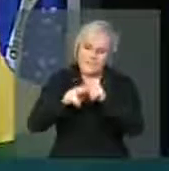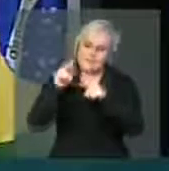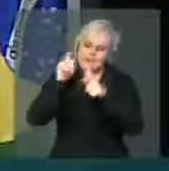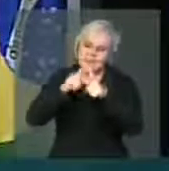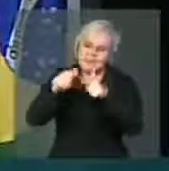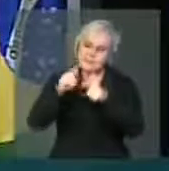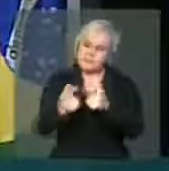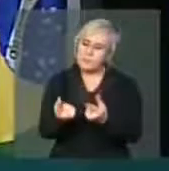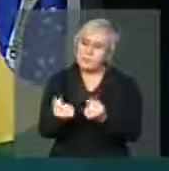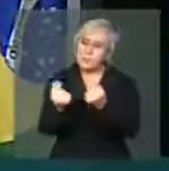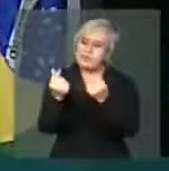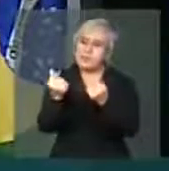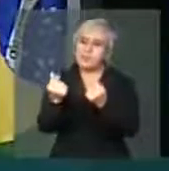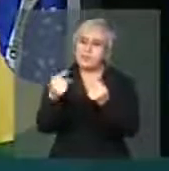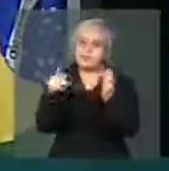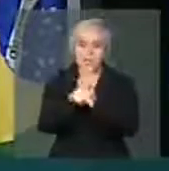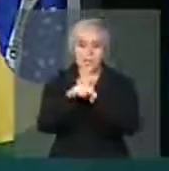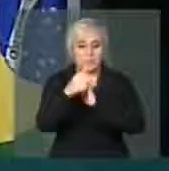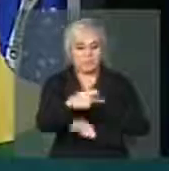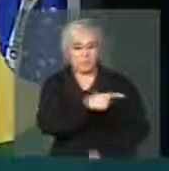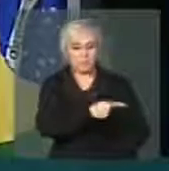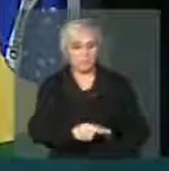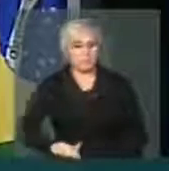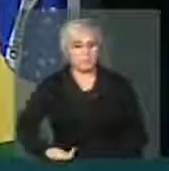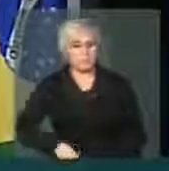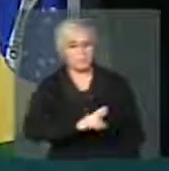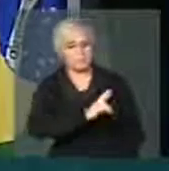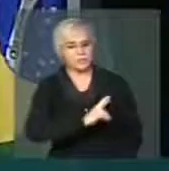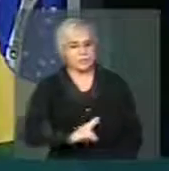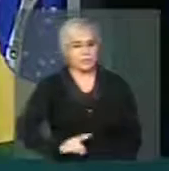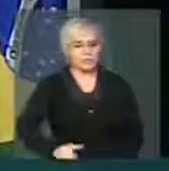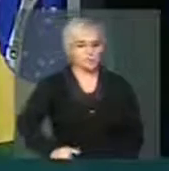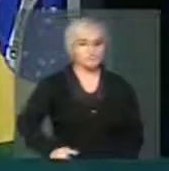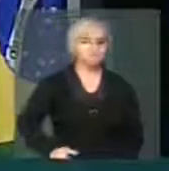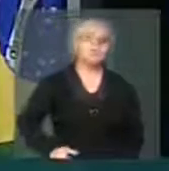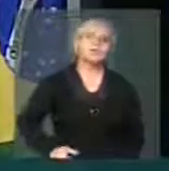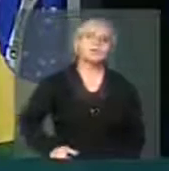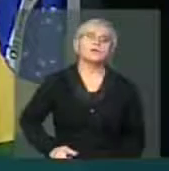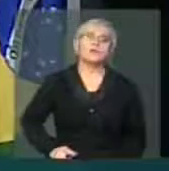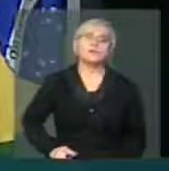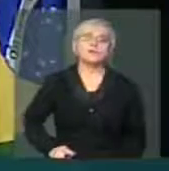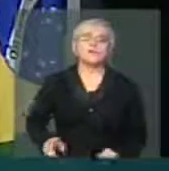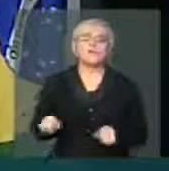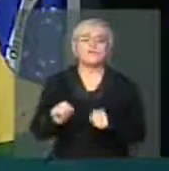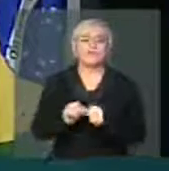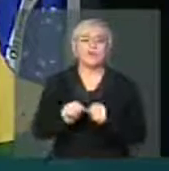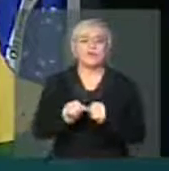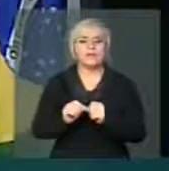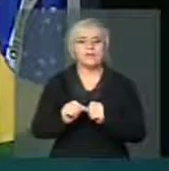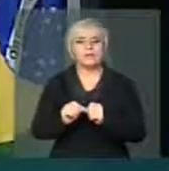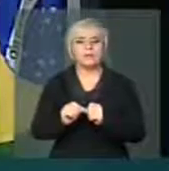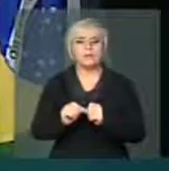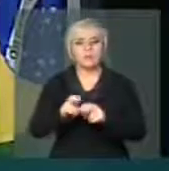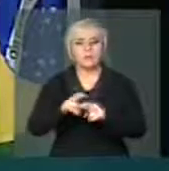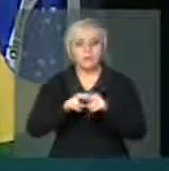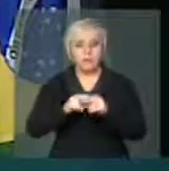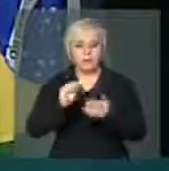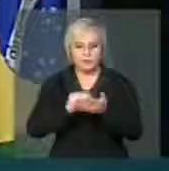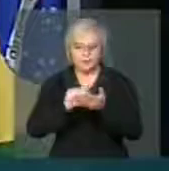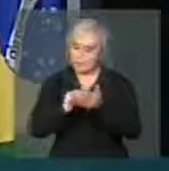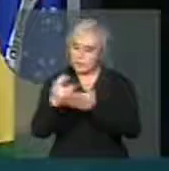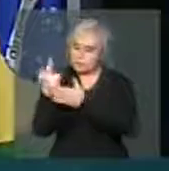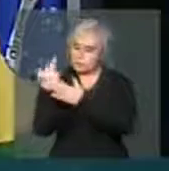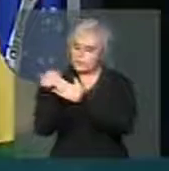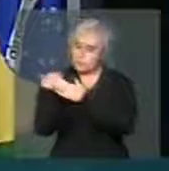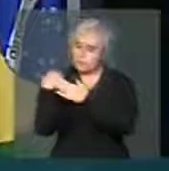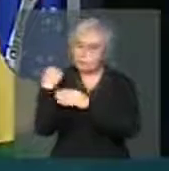Promovida Pela presidente Da sua irresponsabilidade fiscal Do ano passado Para se eleger de um lado E de outro